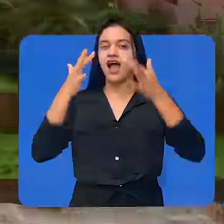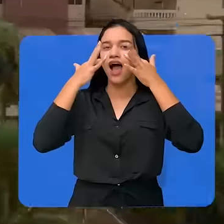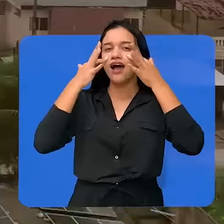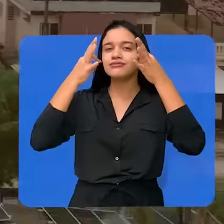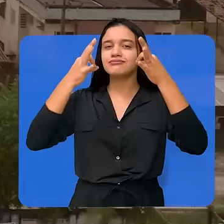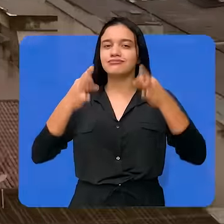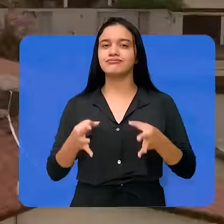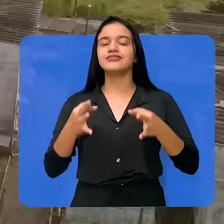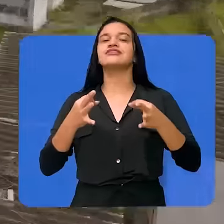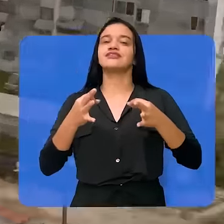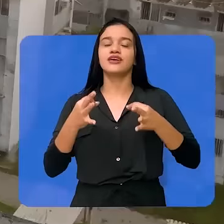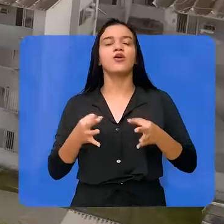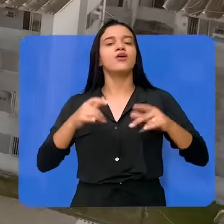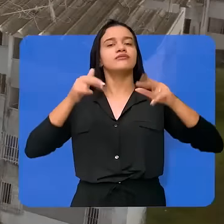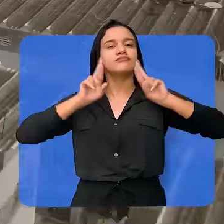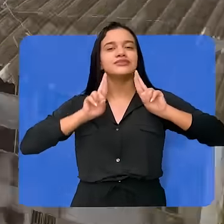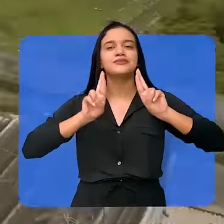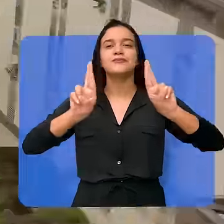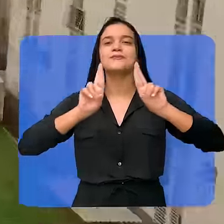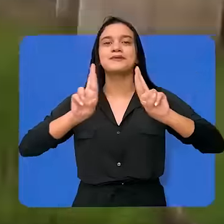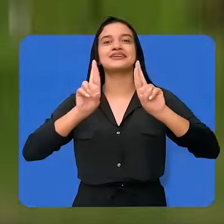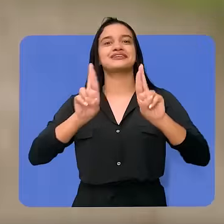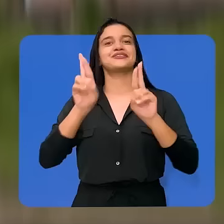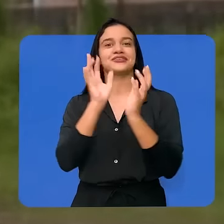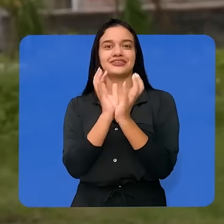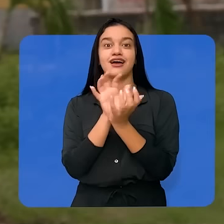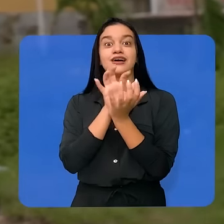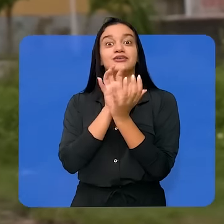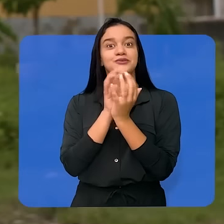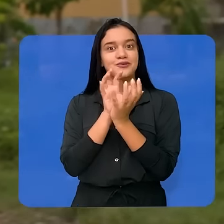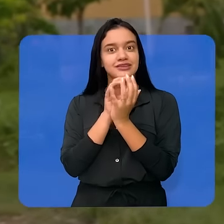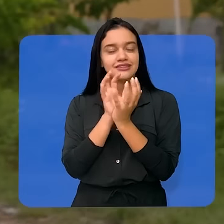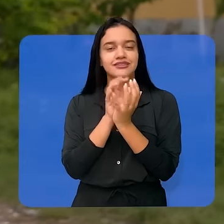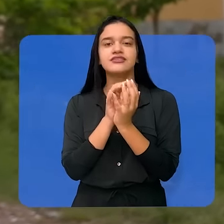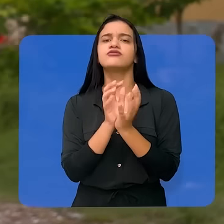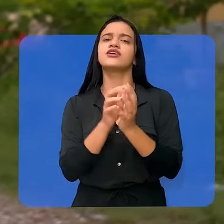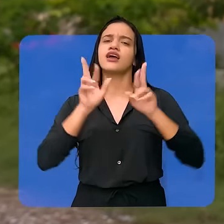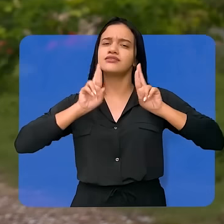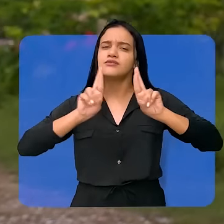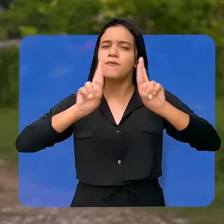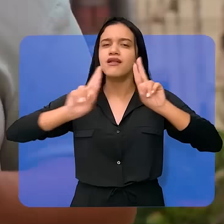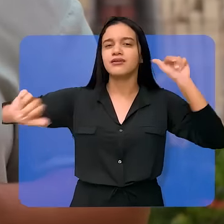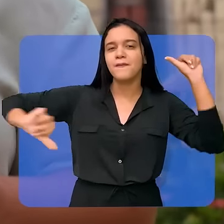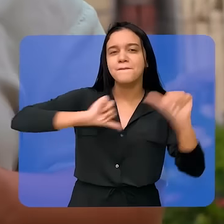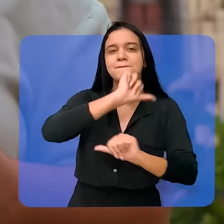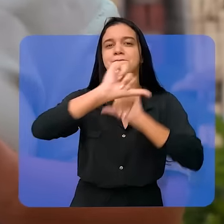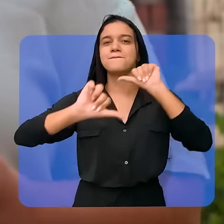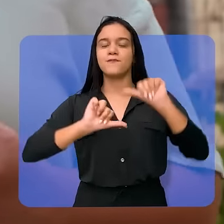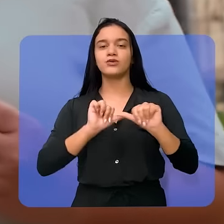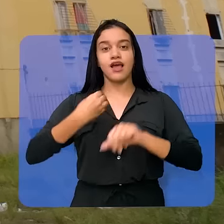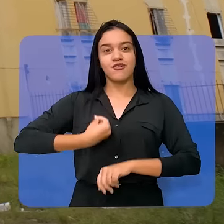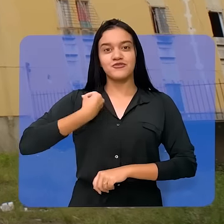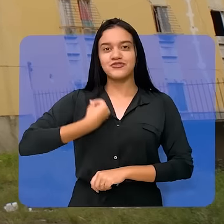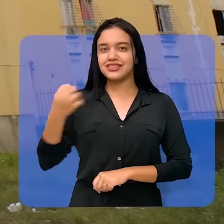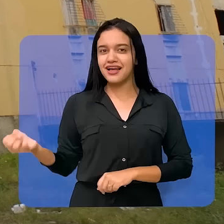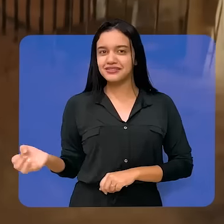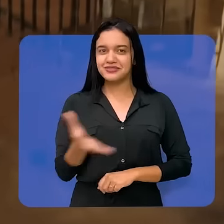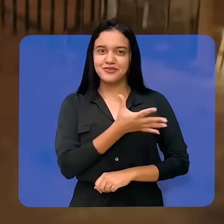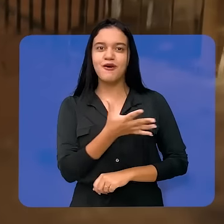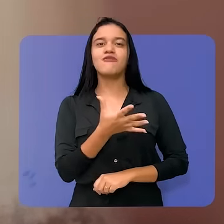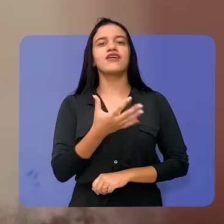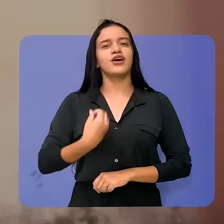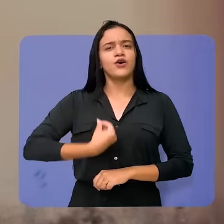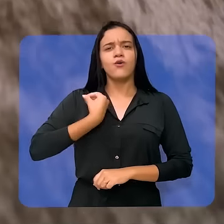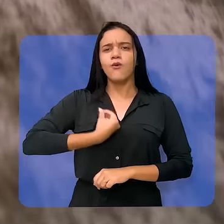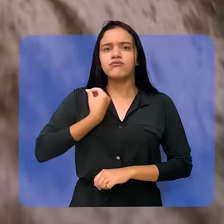Atenção está dando lugar à esperança na Grande Recife. A esperança de uma grande mudança, de uma nova vida. Uma vida